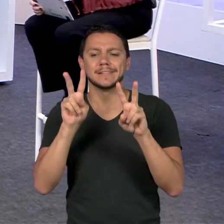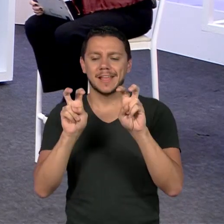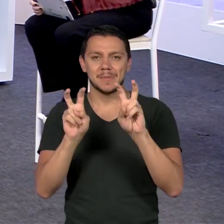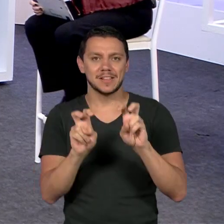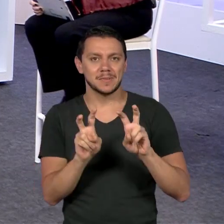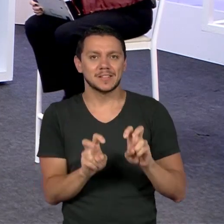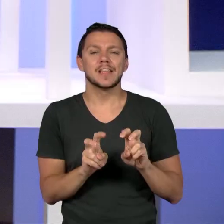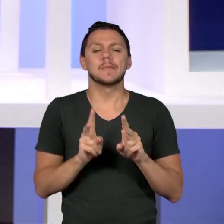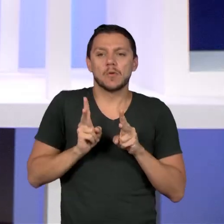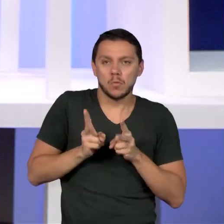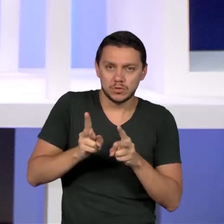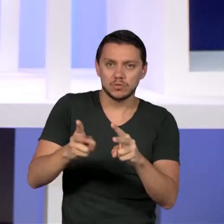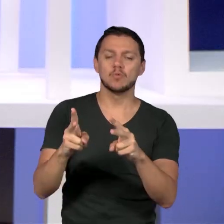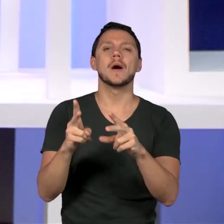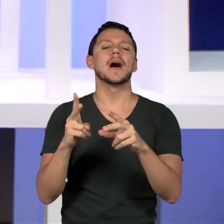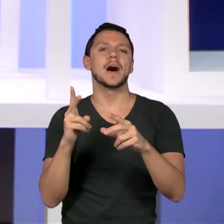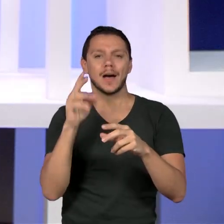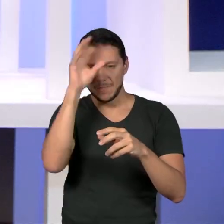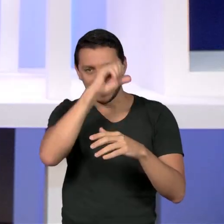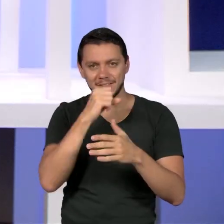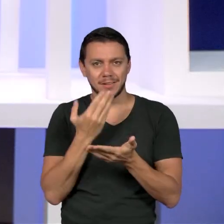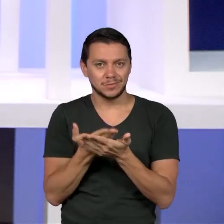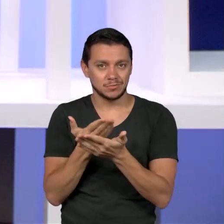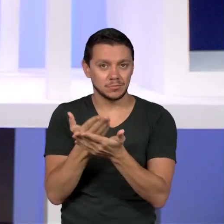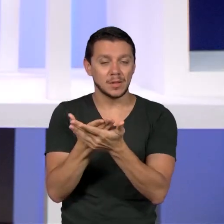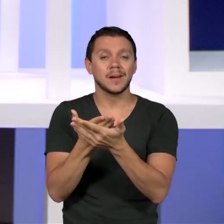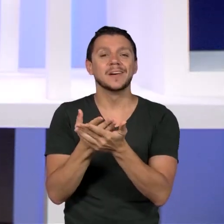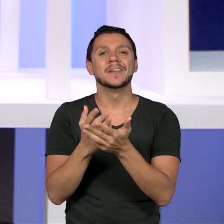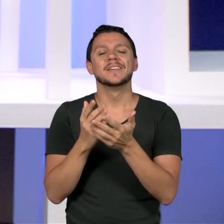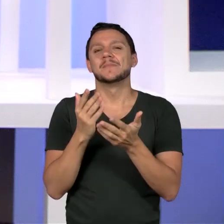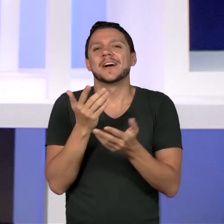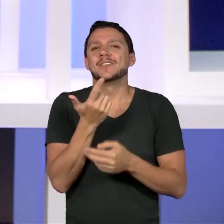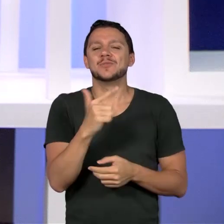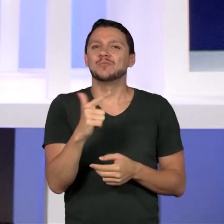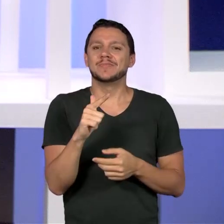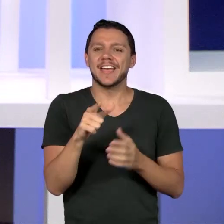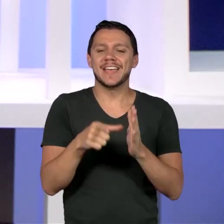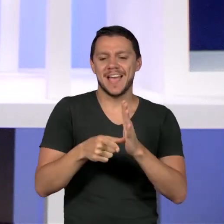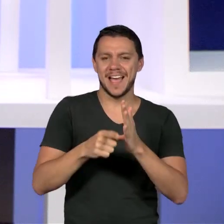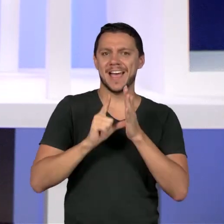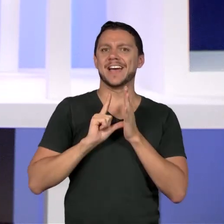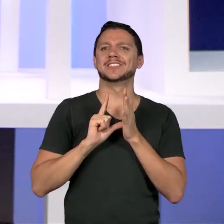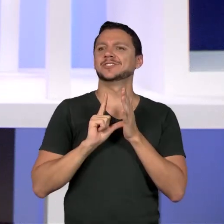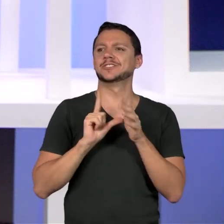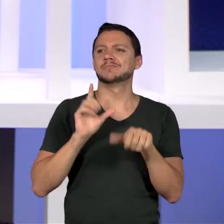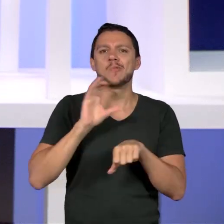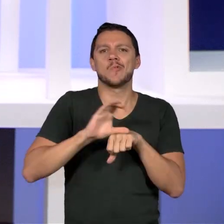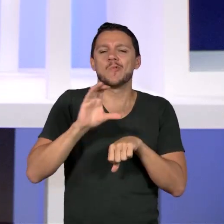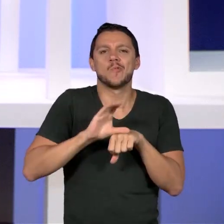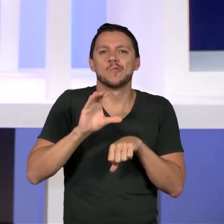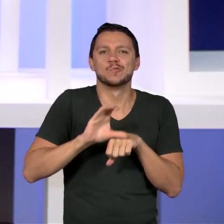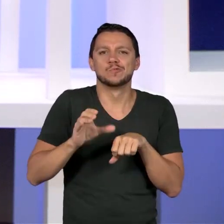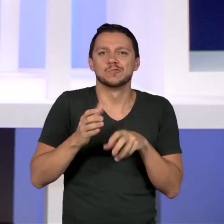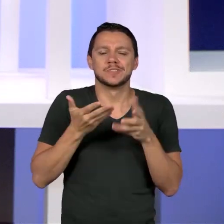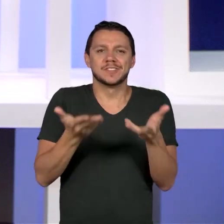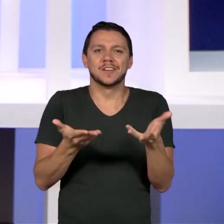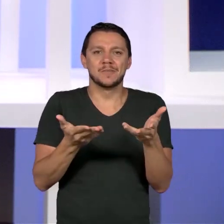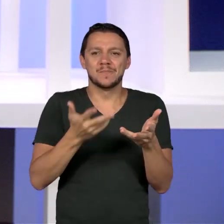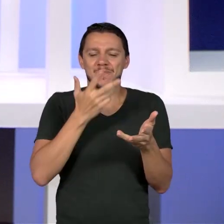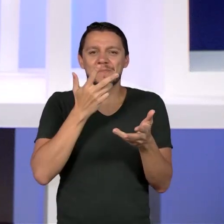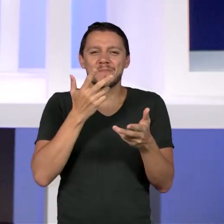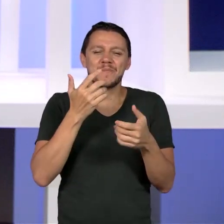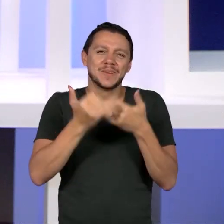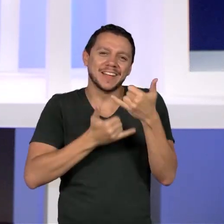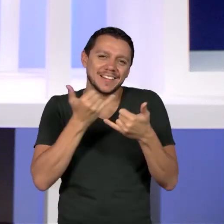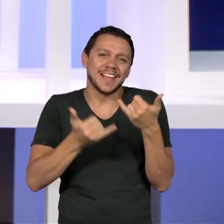continuada, e não haver uma formação prévia. Por isso, a brincadeira de que dorme-se